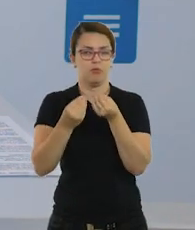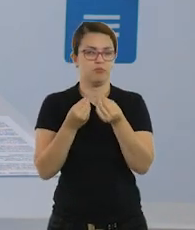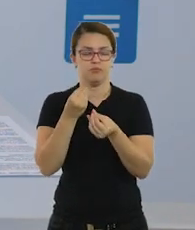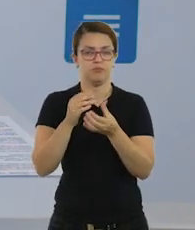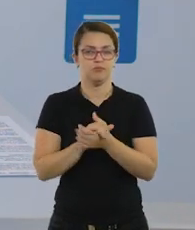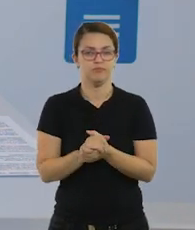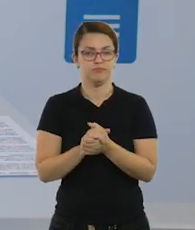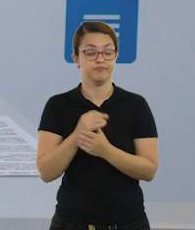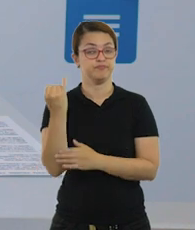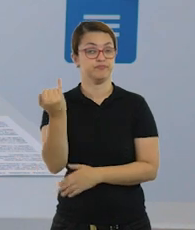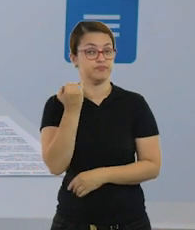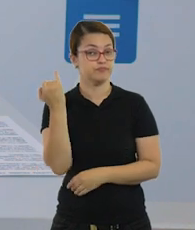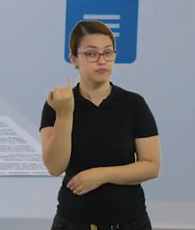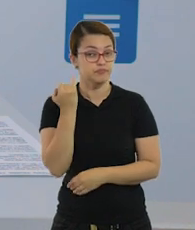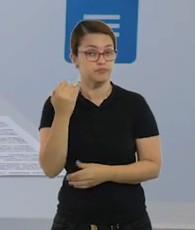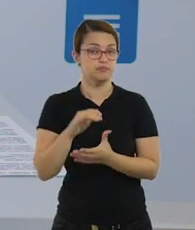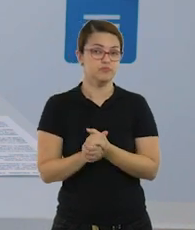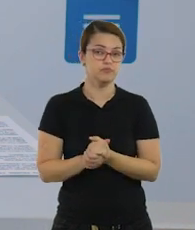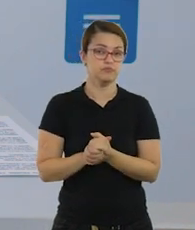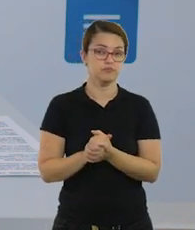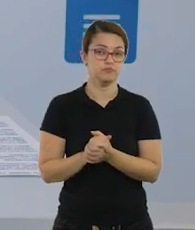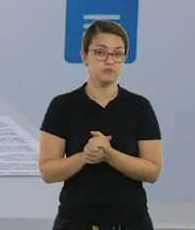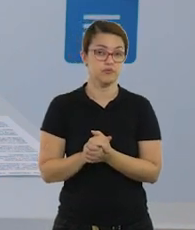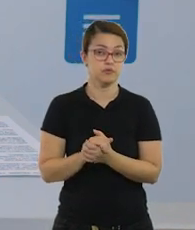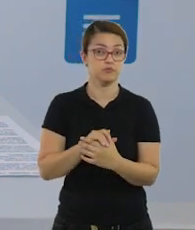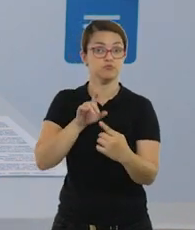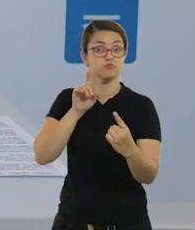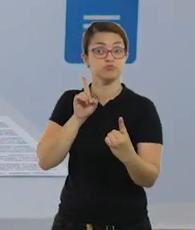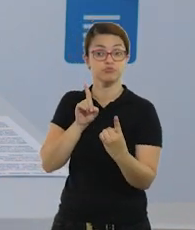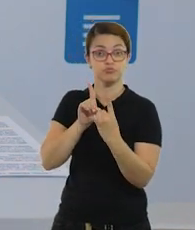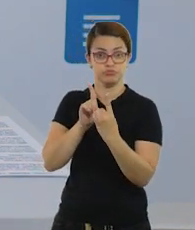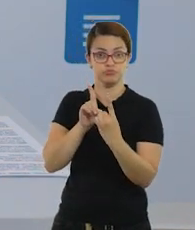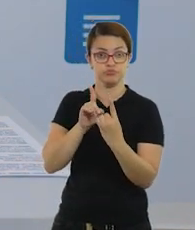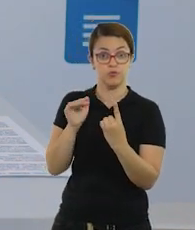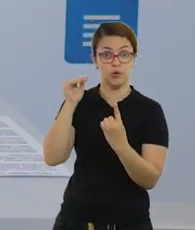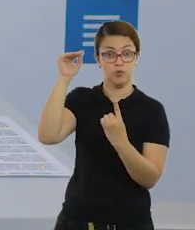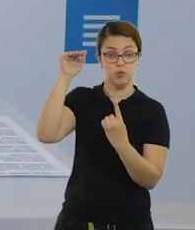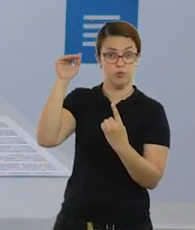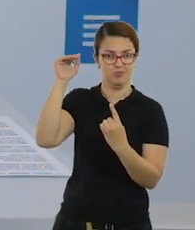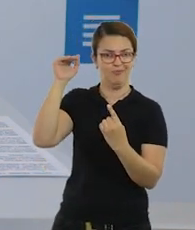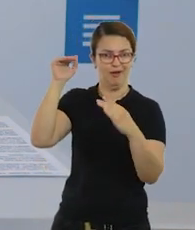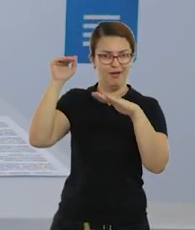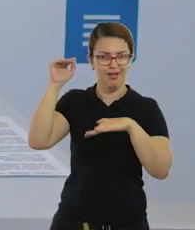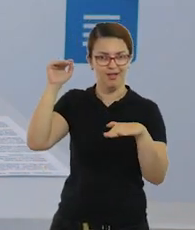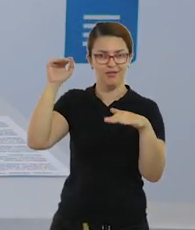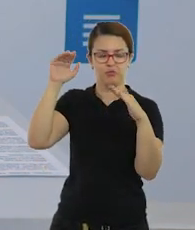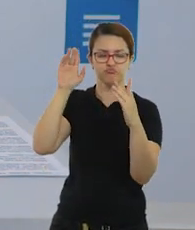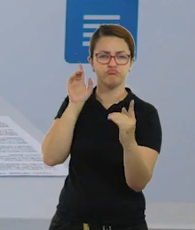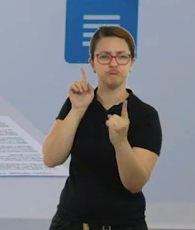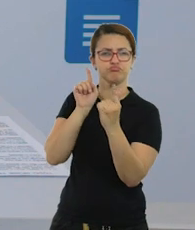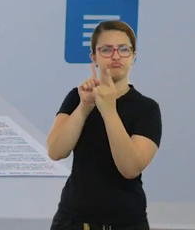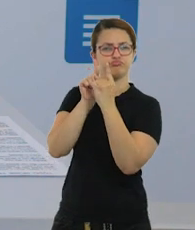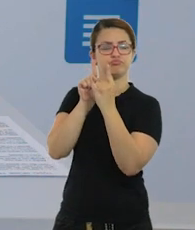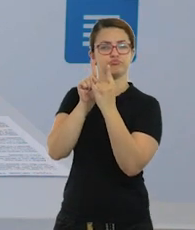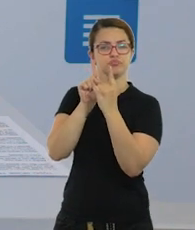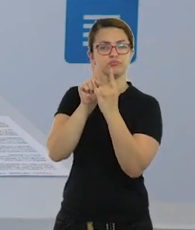É importante que o adulto esteja de frente com a criança e que as letras, elas sejam